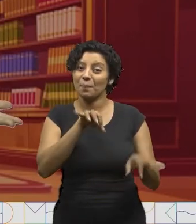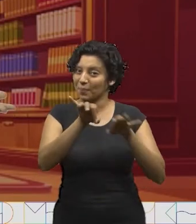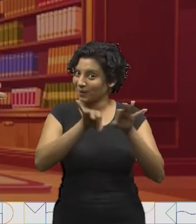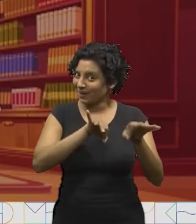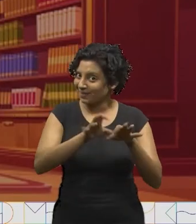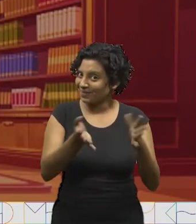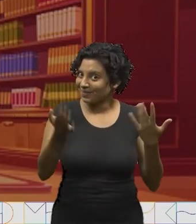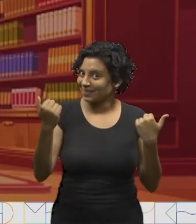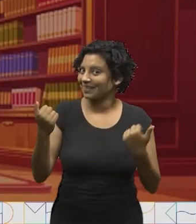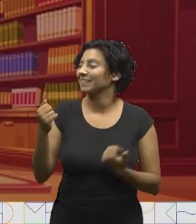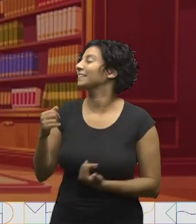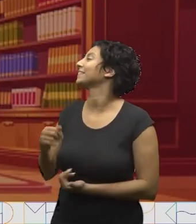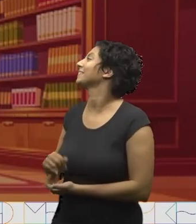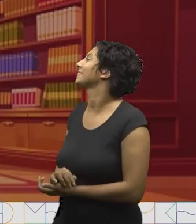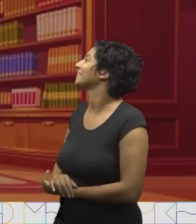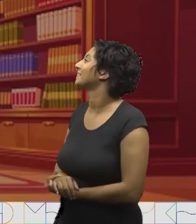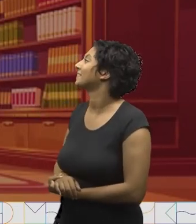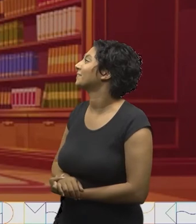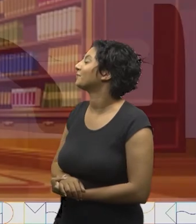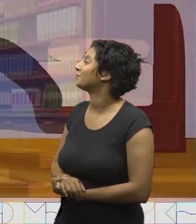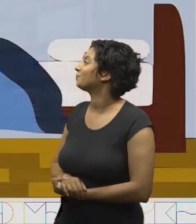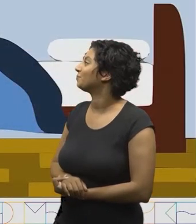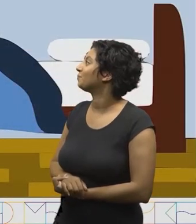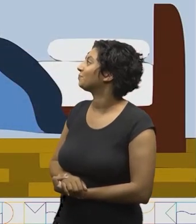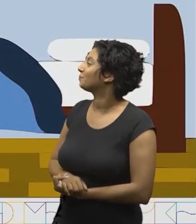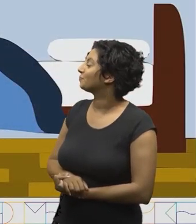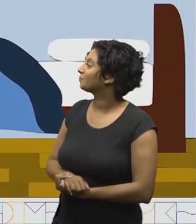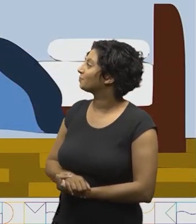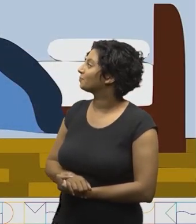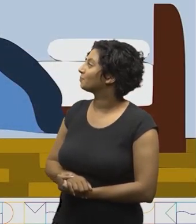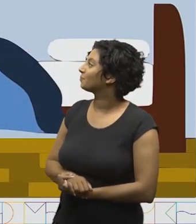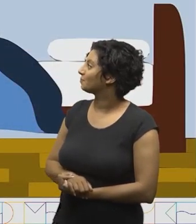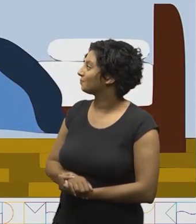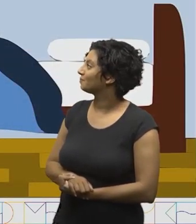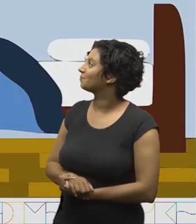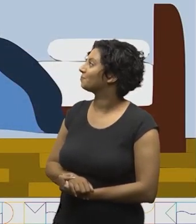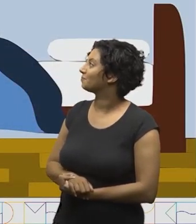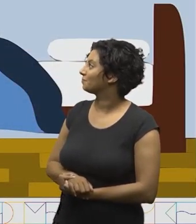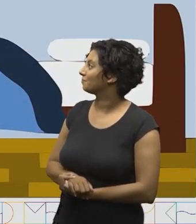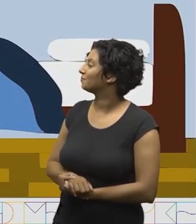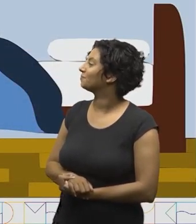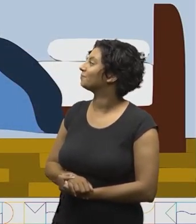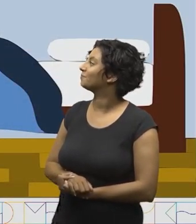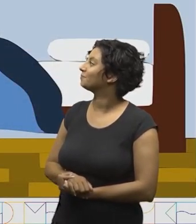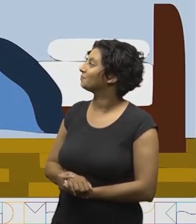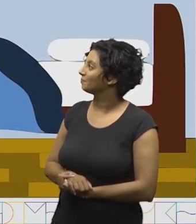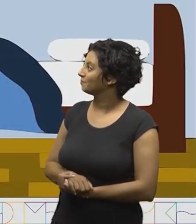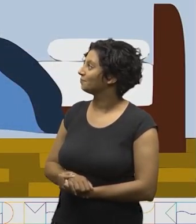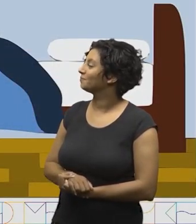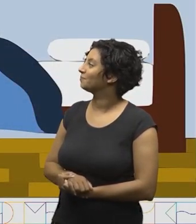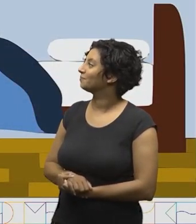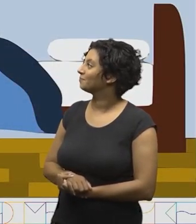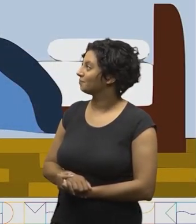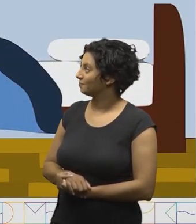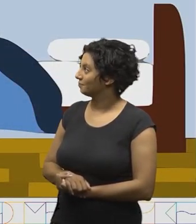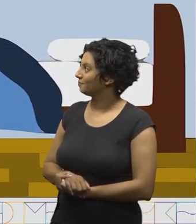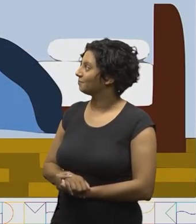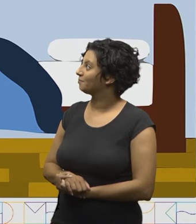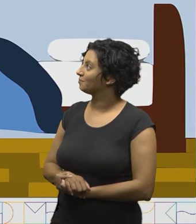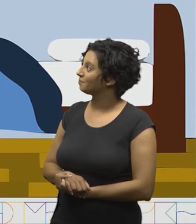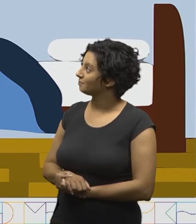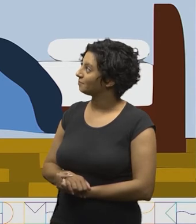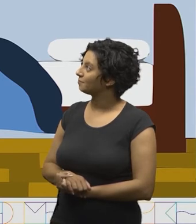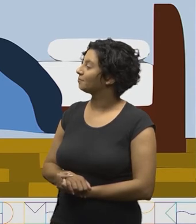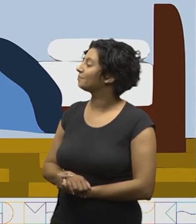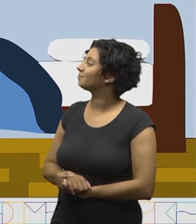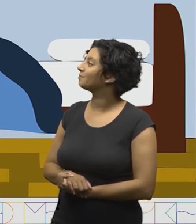-línguas. Está preparado? Vamos lá? O peito do pé de Pedro é preto. Quem disser que o peito